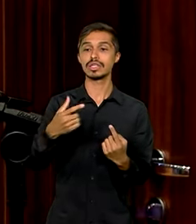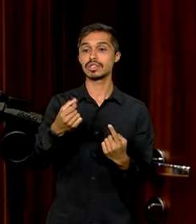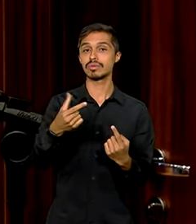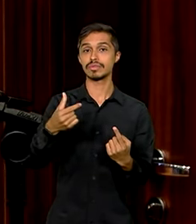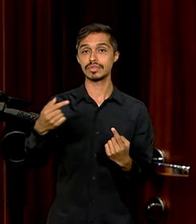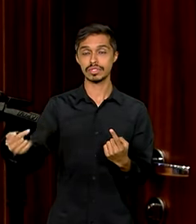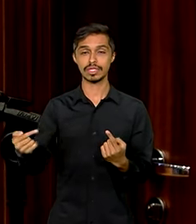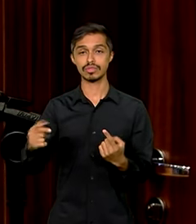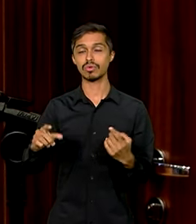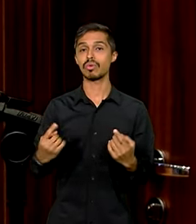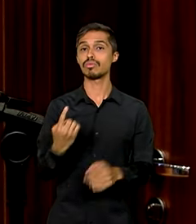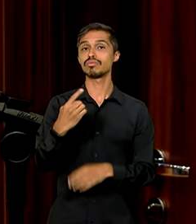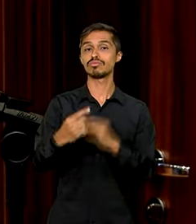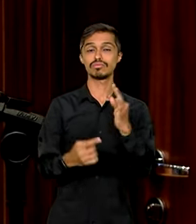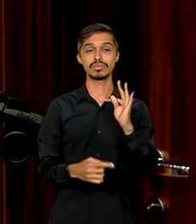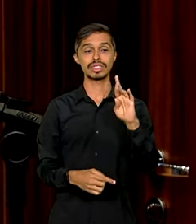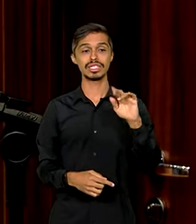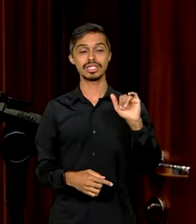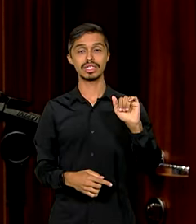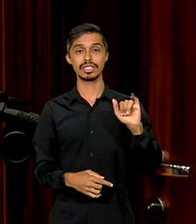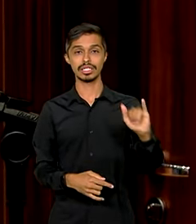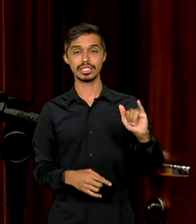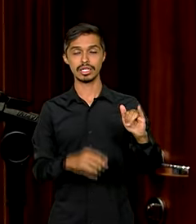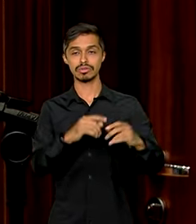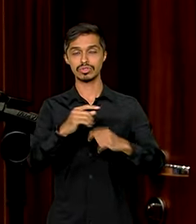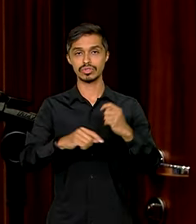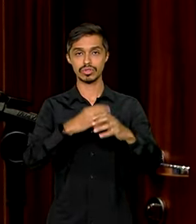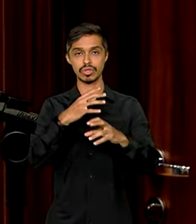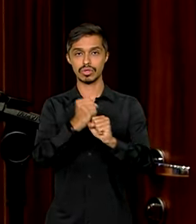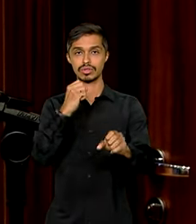faturamento. E as condições são muito propícias para que isso aconteça.